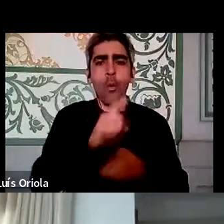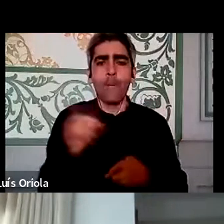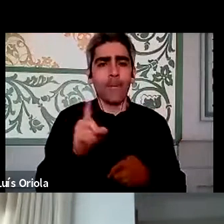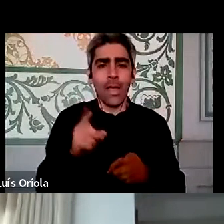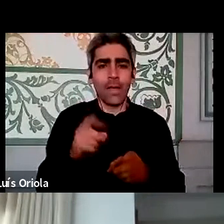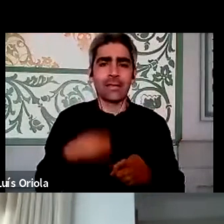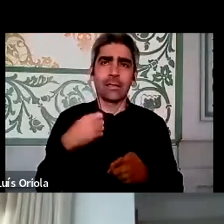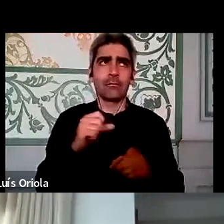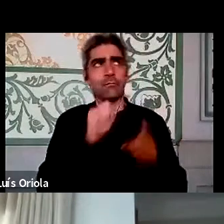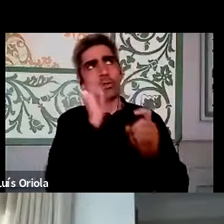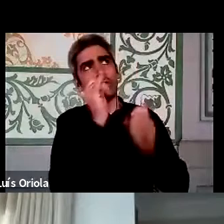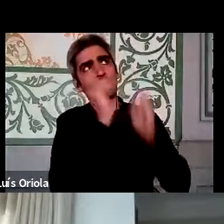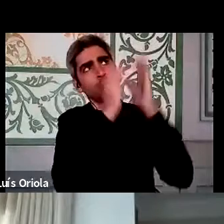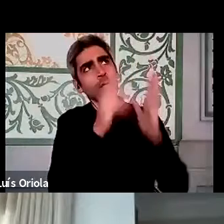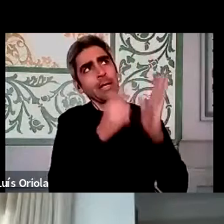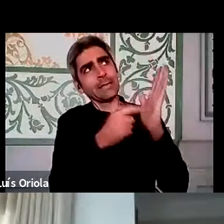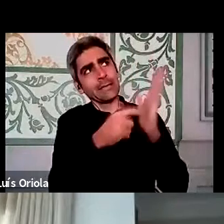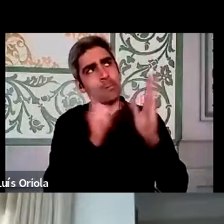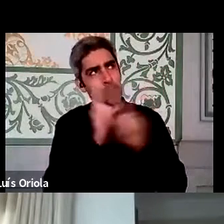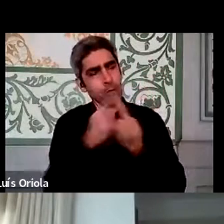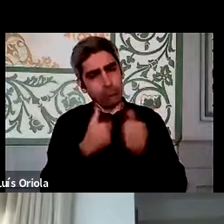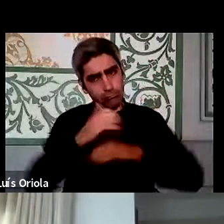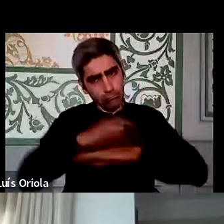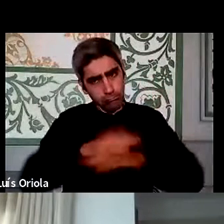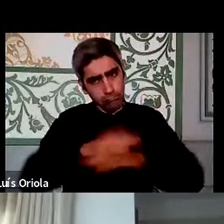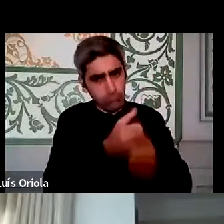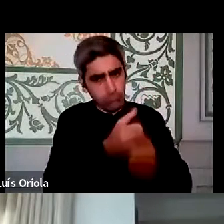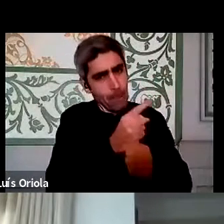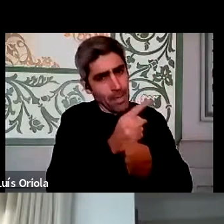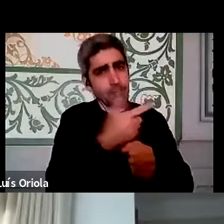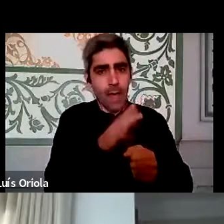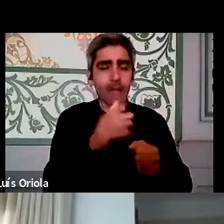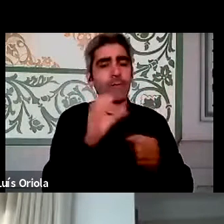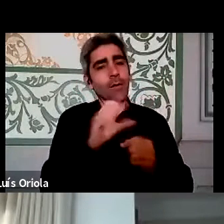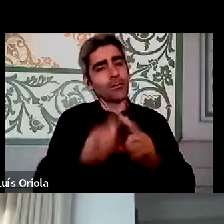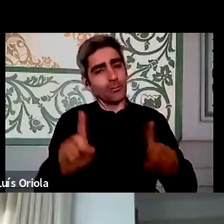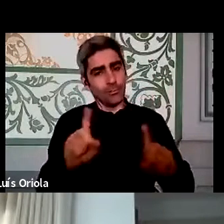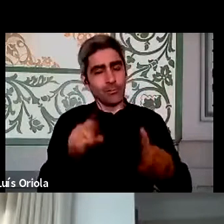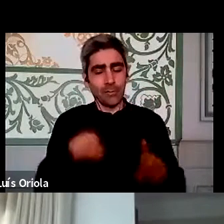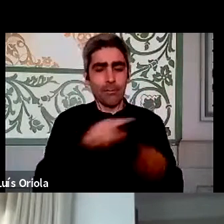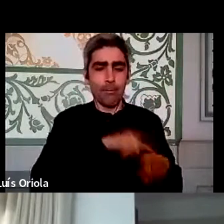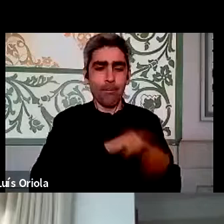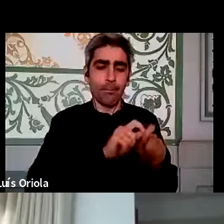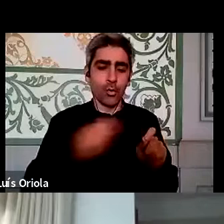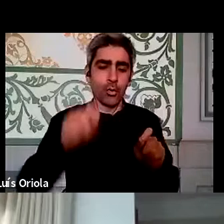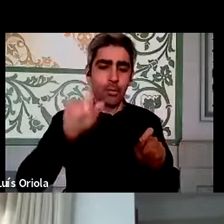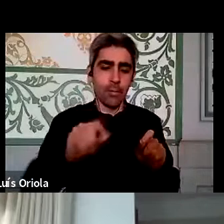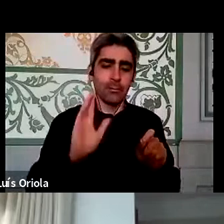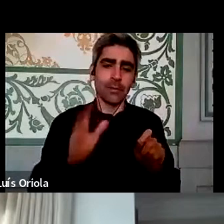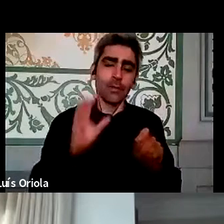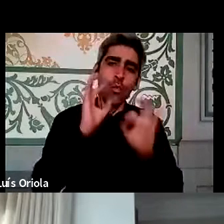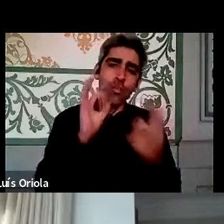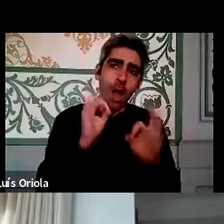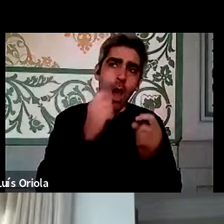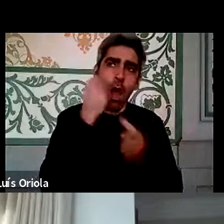a organização necessita, mas também, mas também neste período ter cuidado com algumas